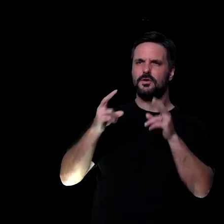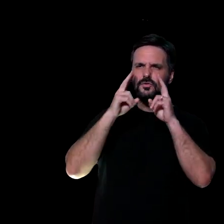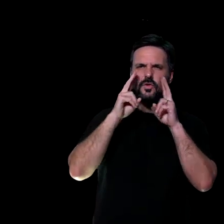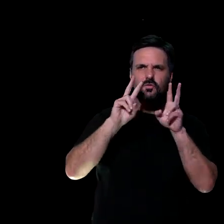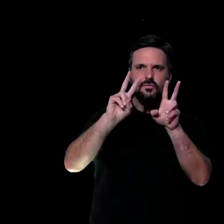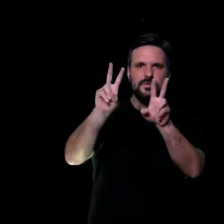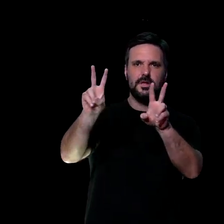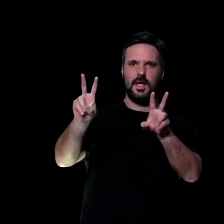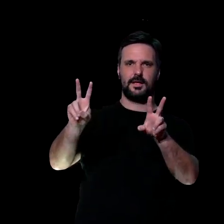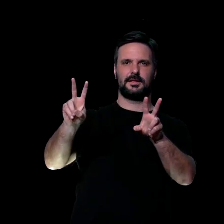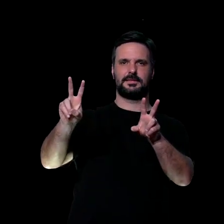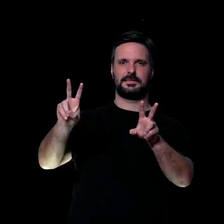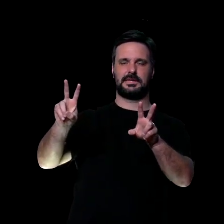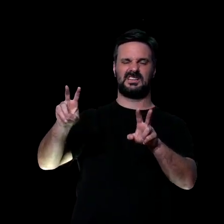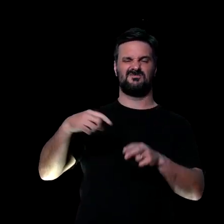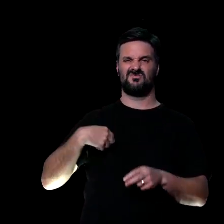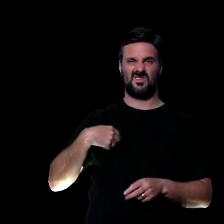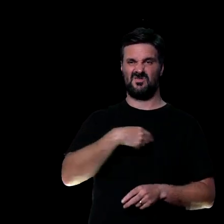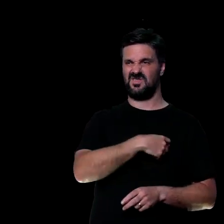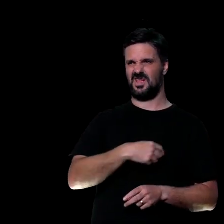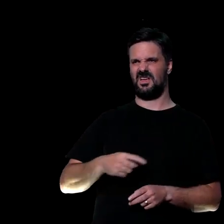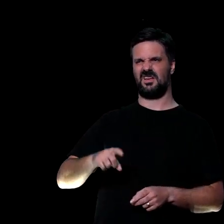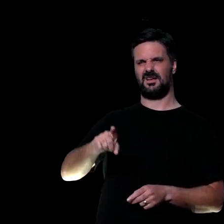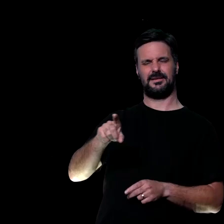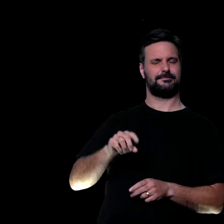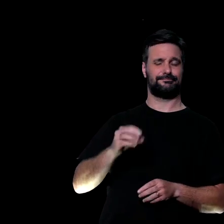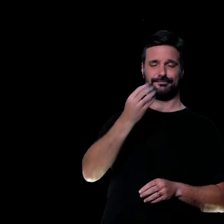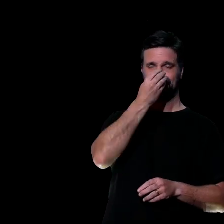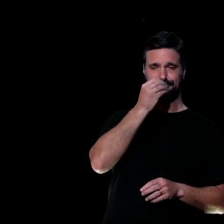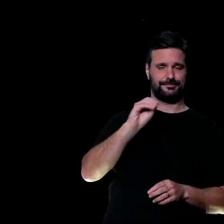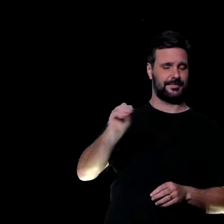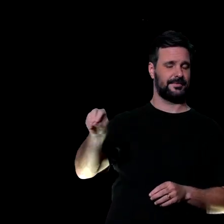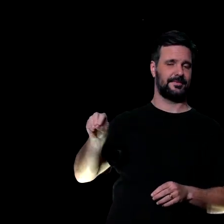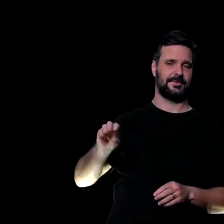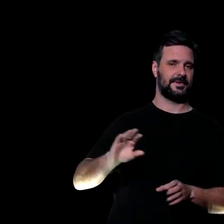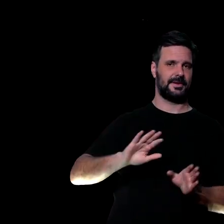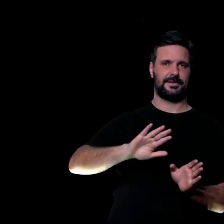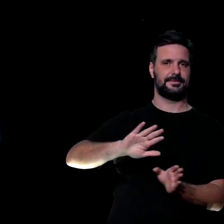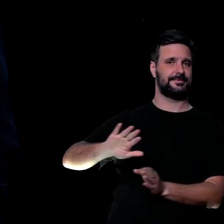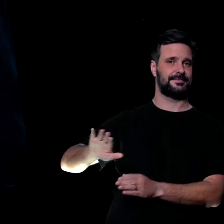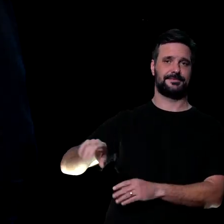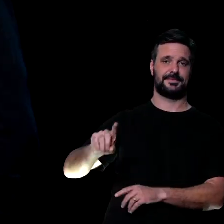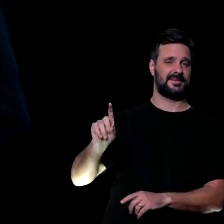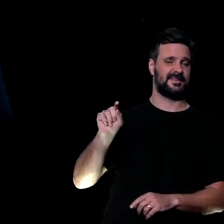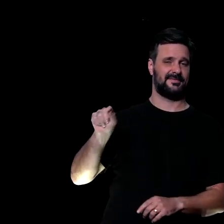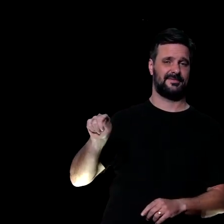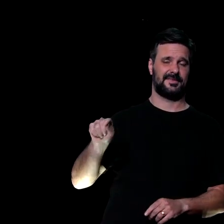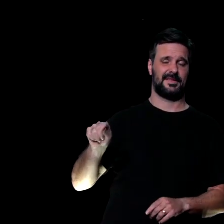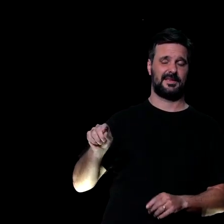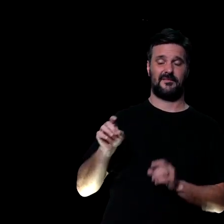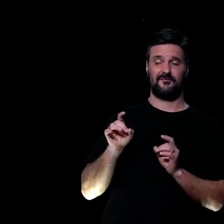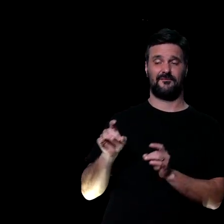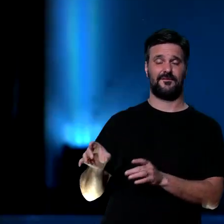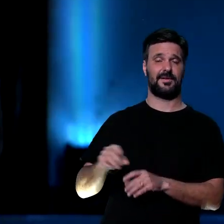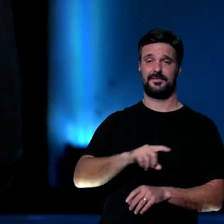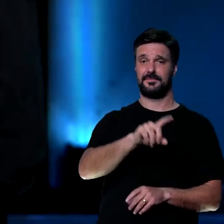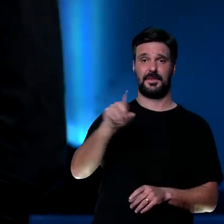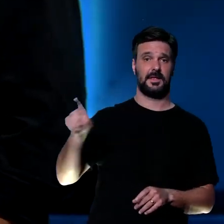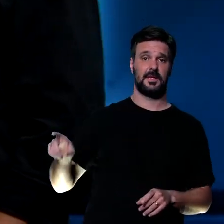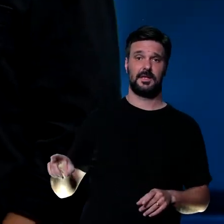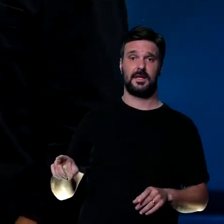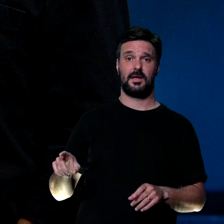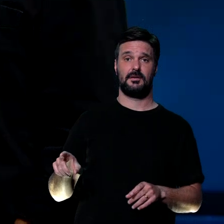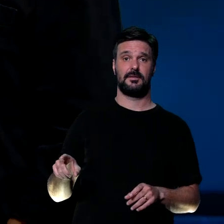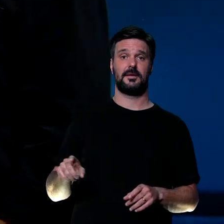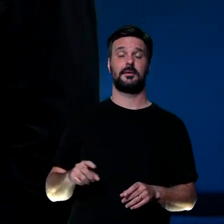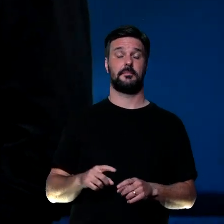outros, ingenuidade. Ah, você é muito ingênuo, você é muito inocente. Posso te falar? É tipo